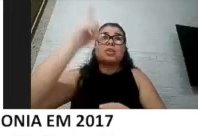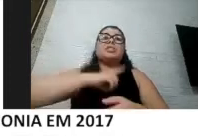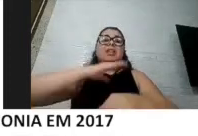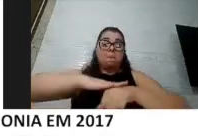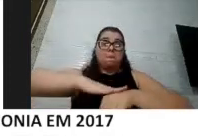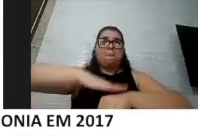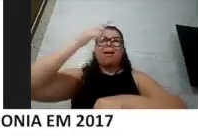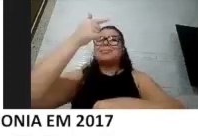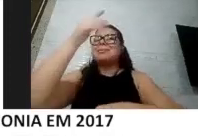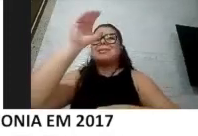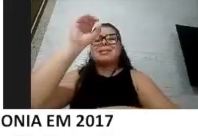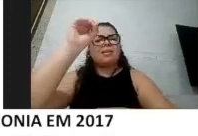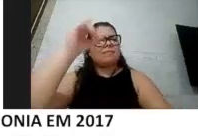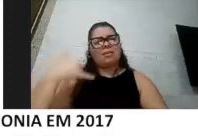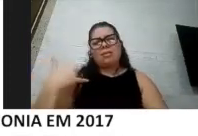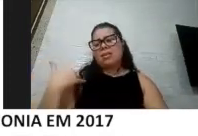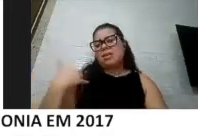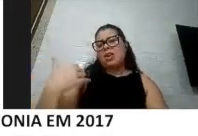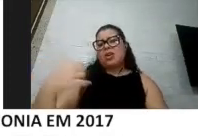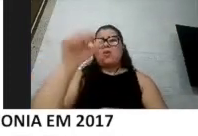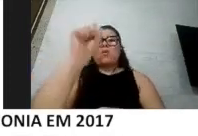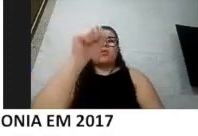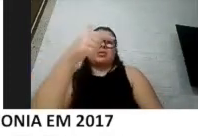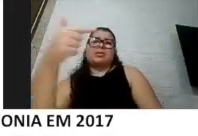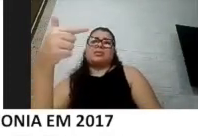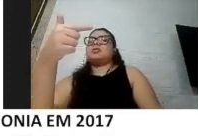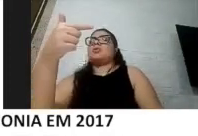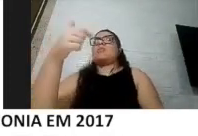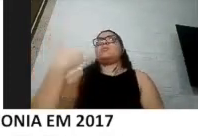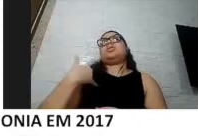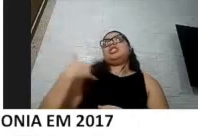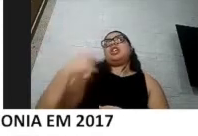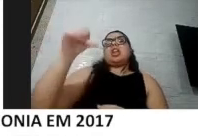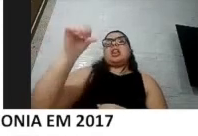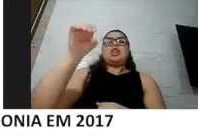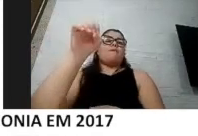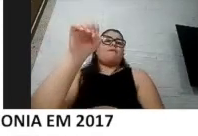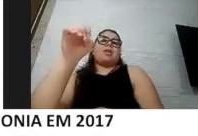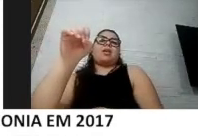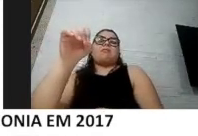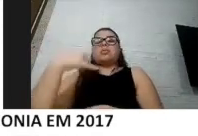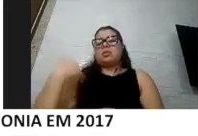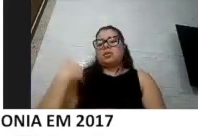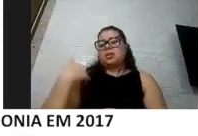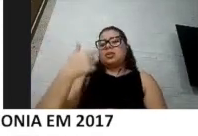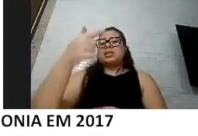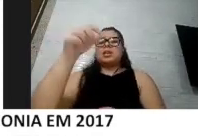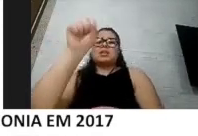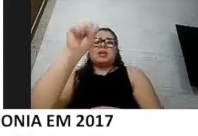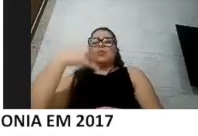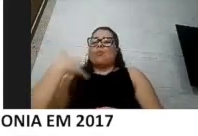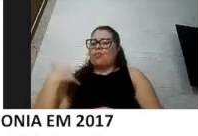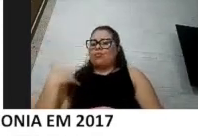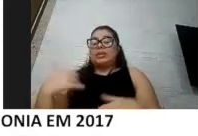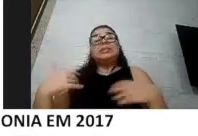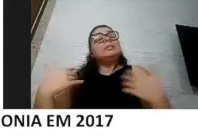pacientes com 82 anos, pacientes com 90 anos, pacientes com 78 anos. Então, provavelmente, essa